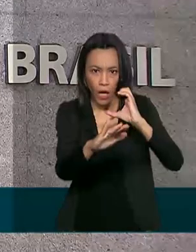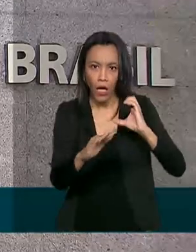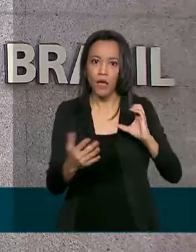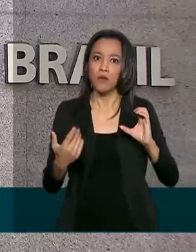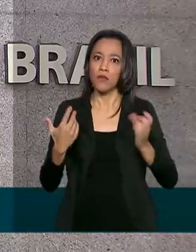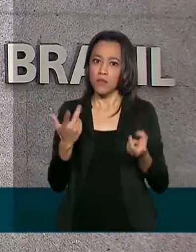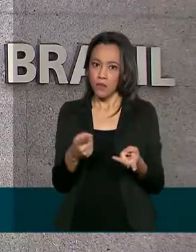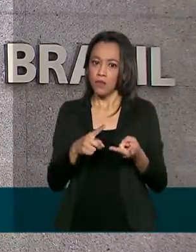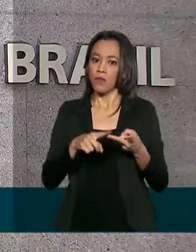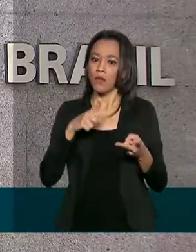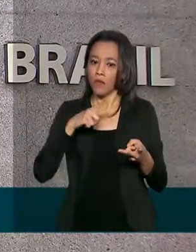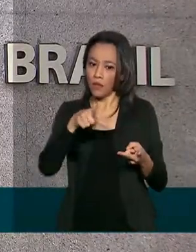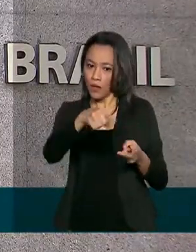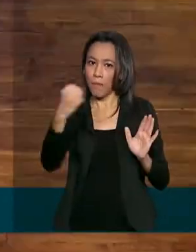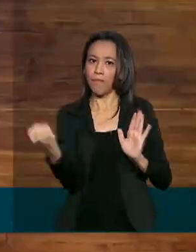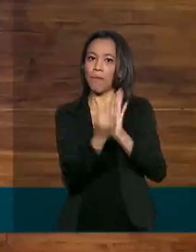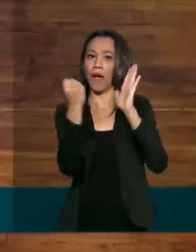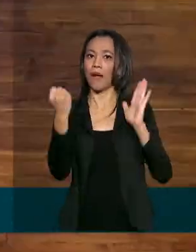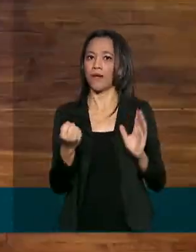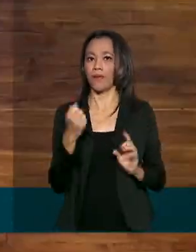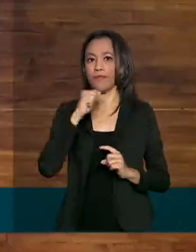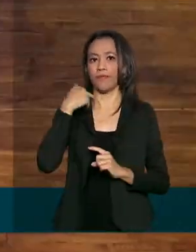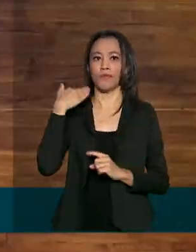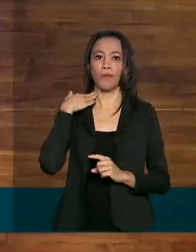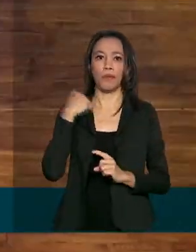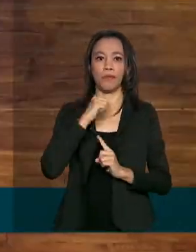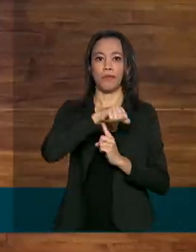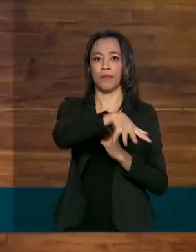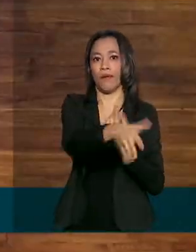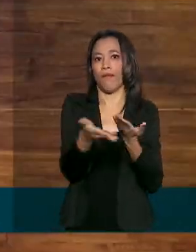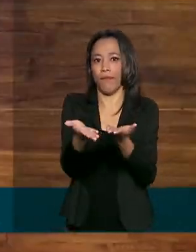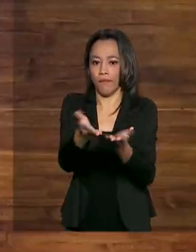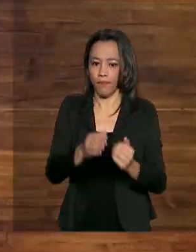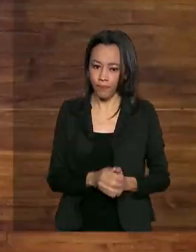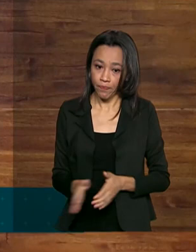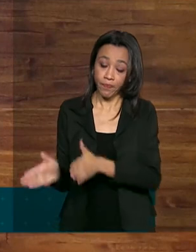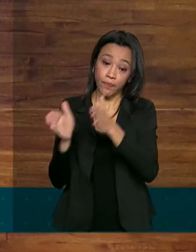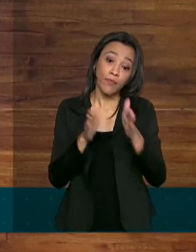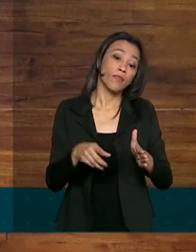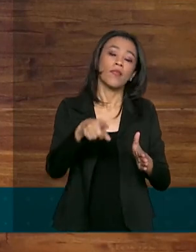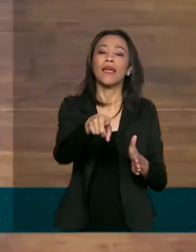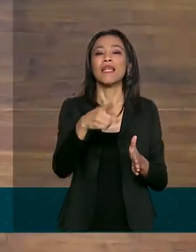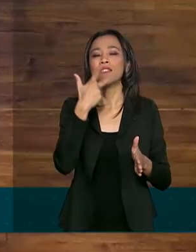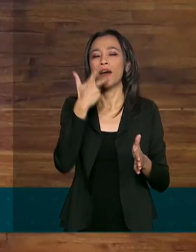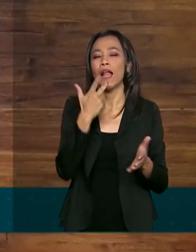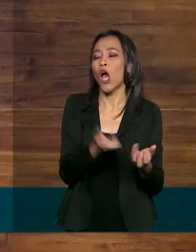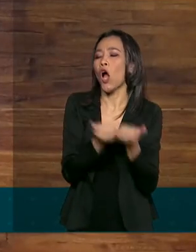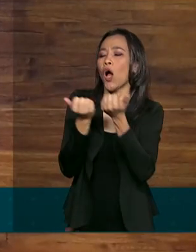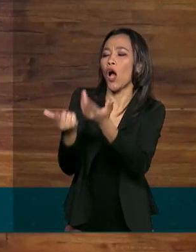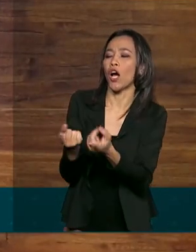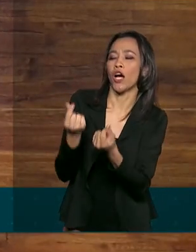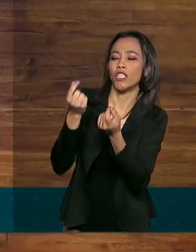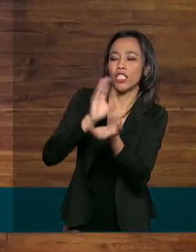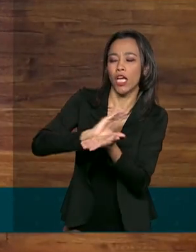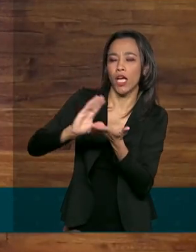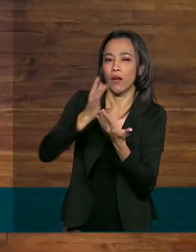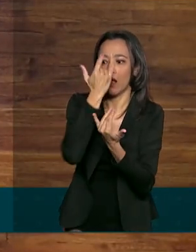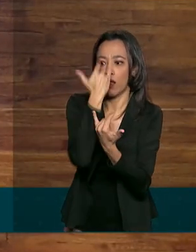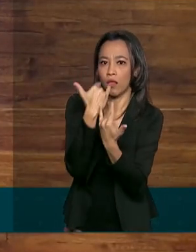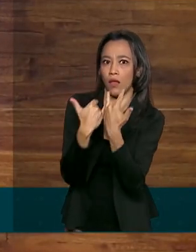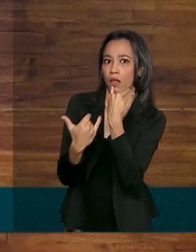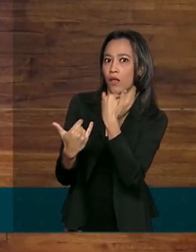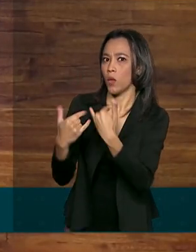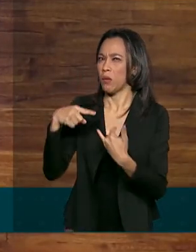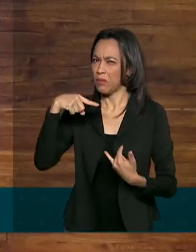exibem a marca do Banco Central. Esses golpes, eles envolvem uma oferta de soluções financeiras milagrosas. São ofertas tentadoras, mas com